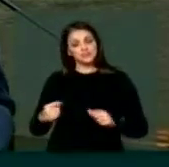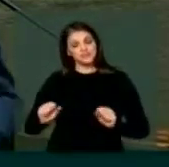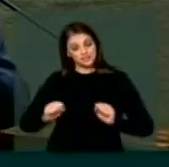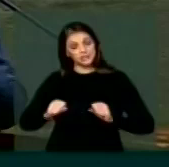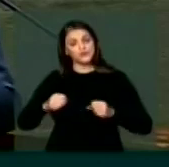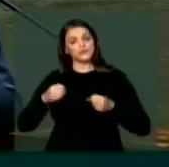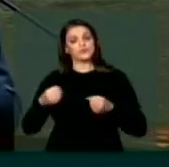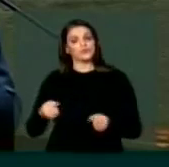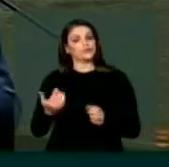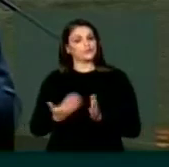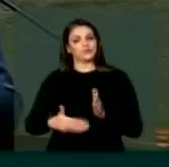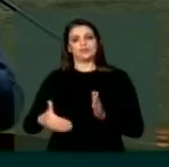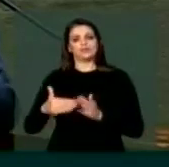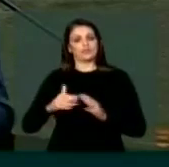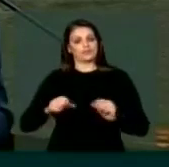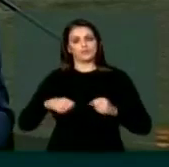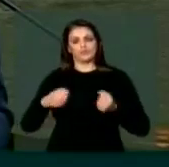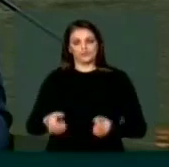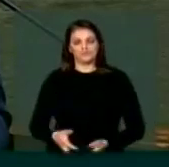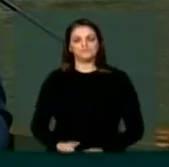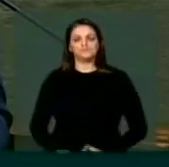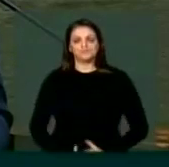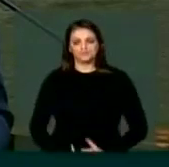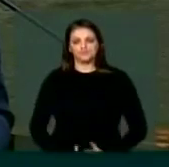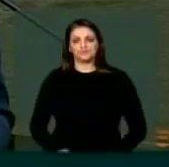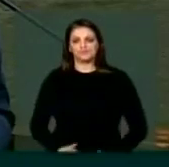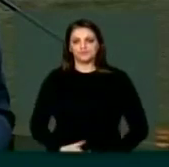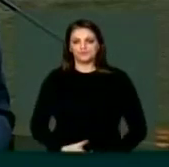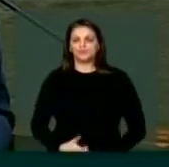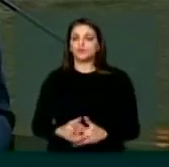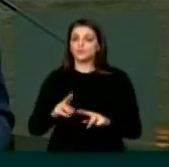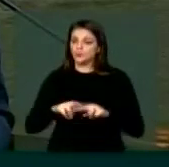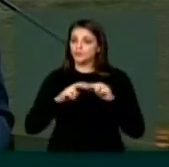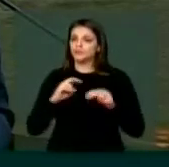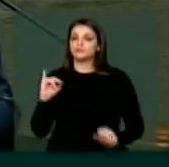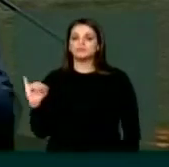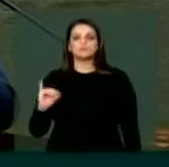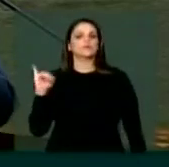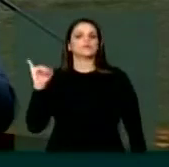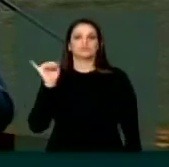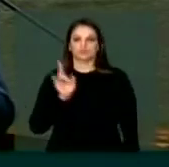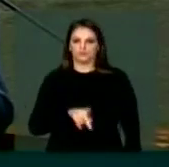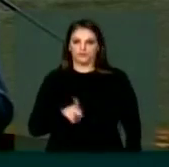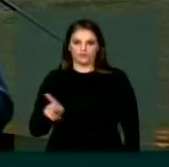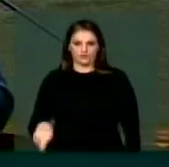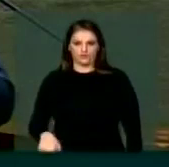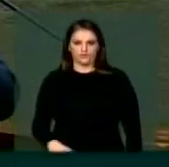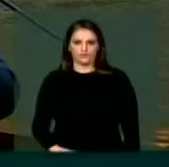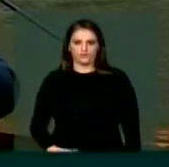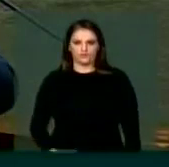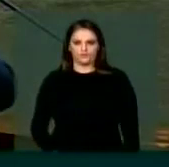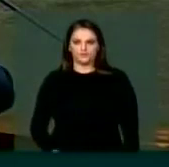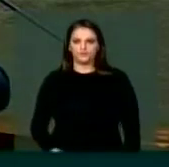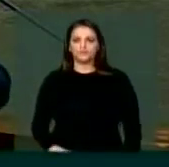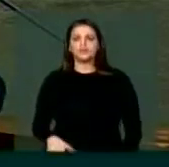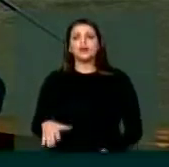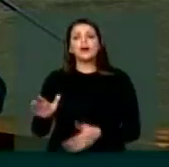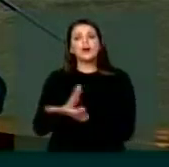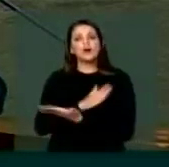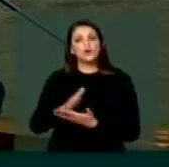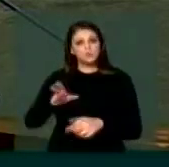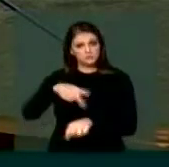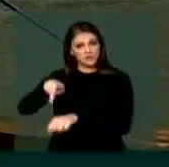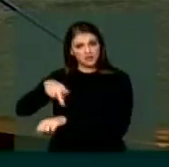corpo e alma. Daí, a grande importância desse ofício. Daí que, em alguns países do mundo, a